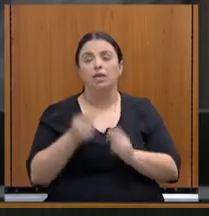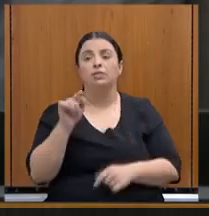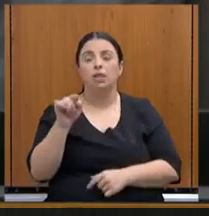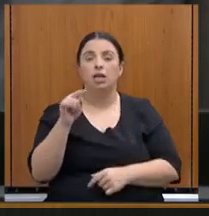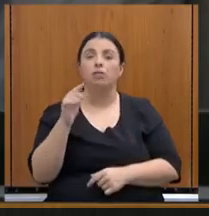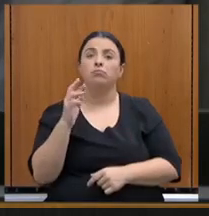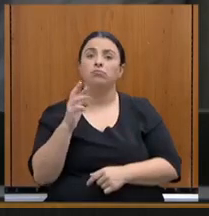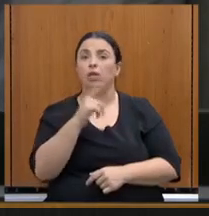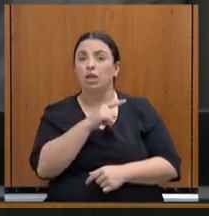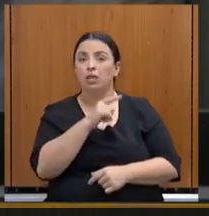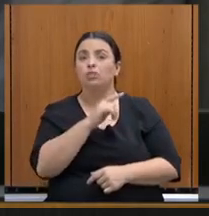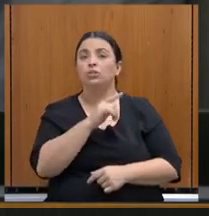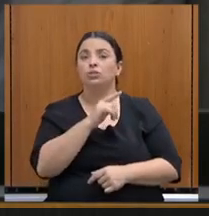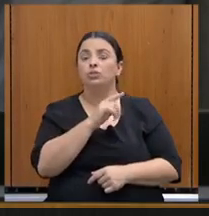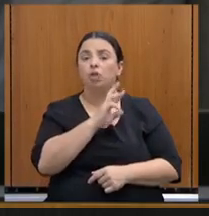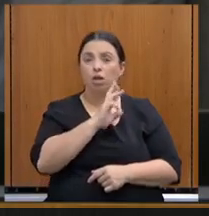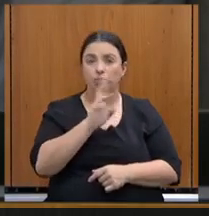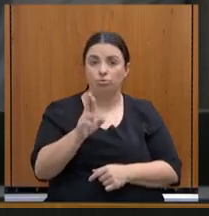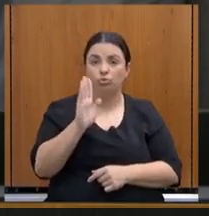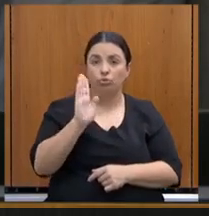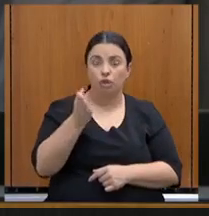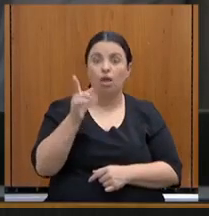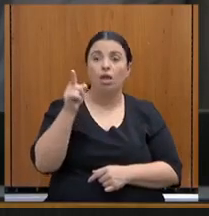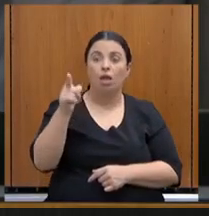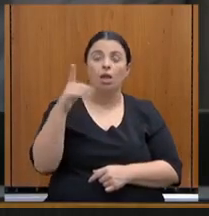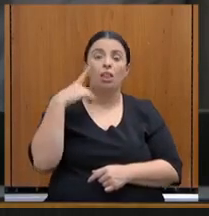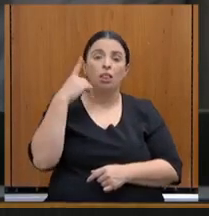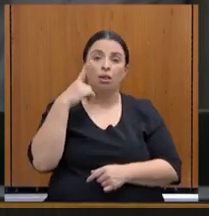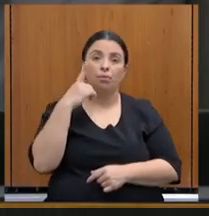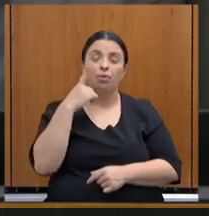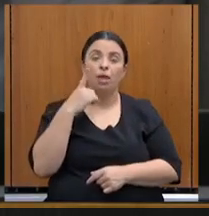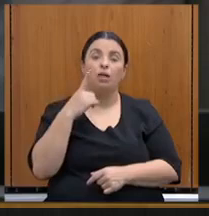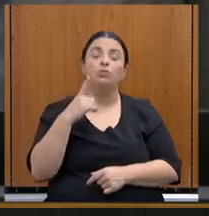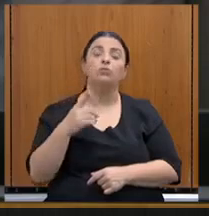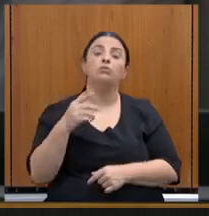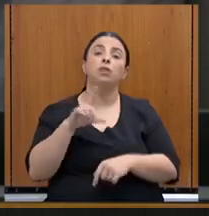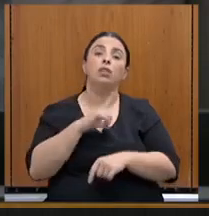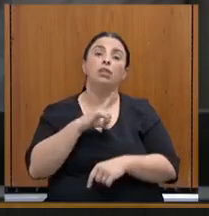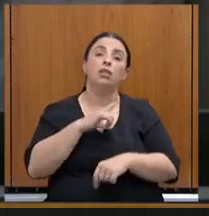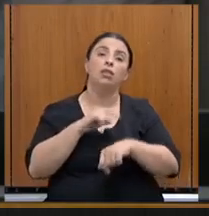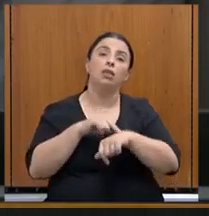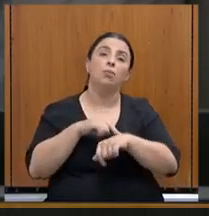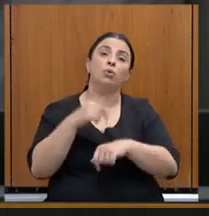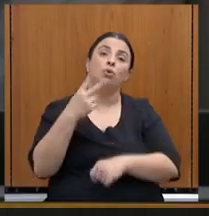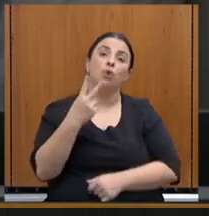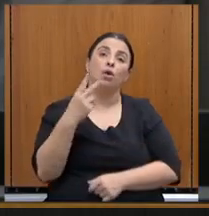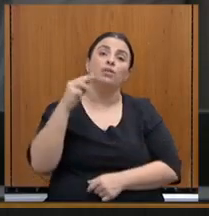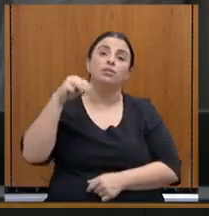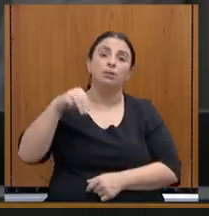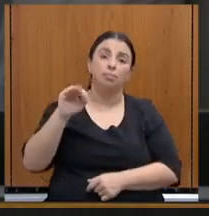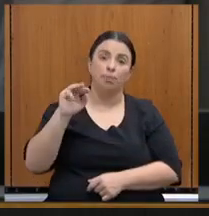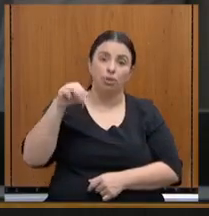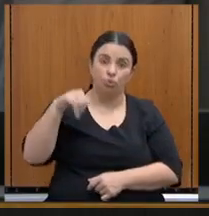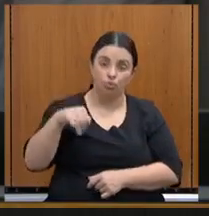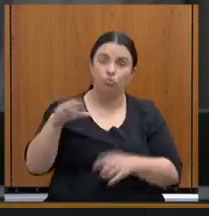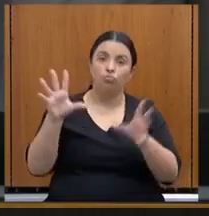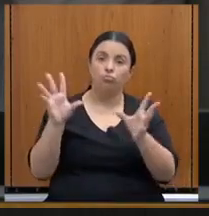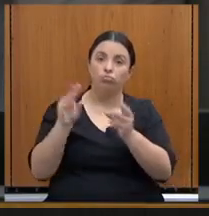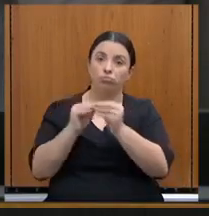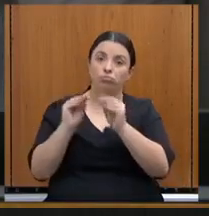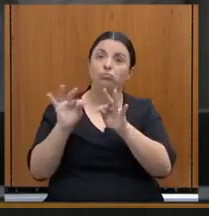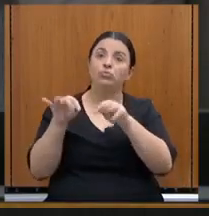deputado que o interpelou disporá de 2 minutos para suas considerações finais.